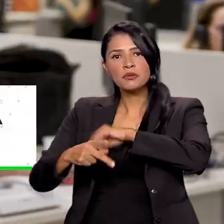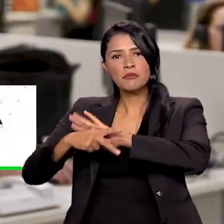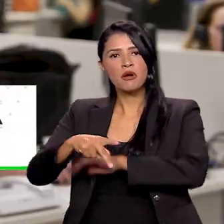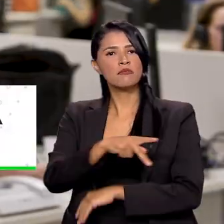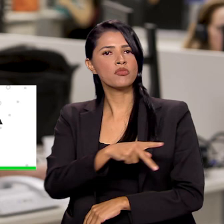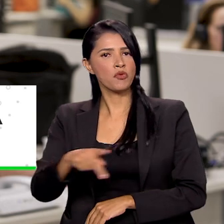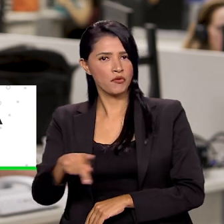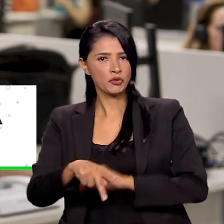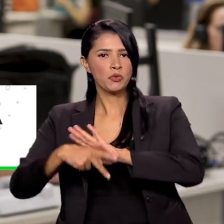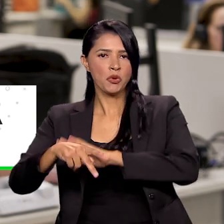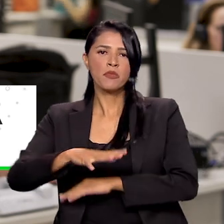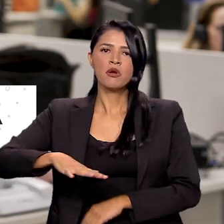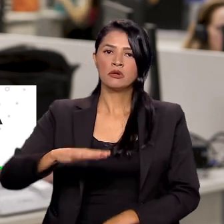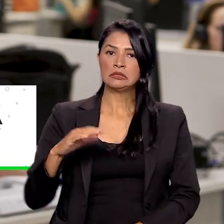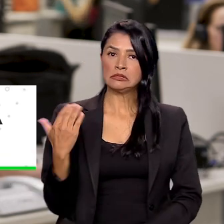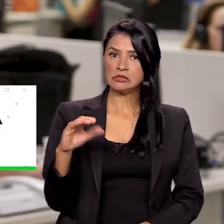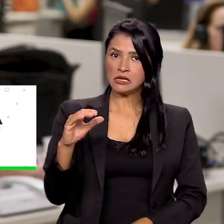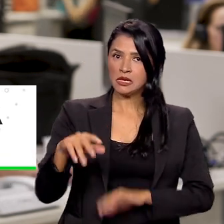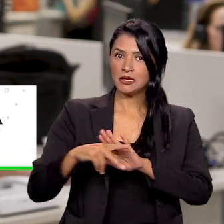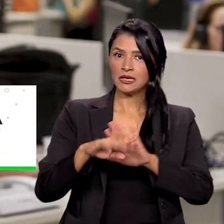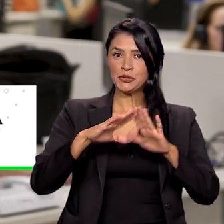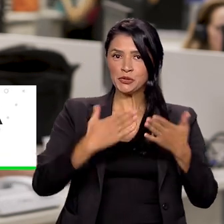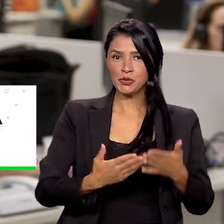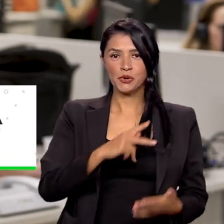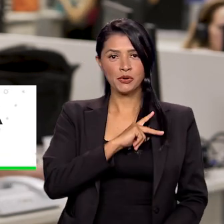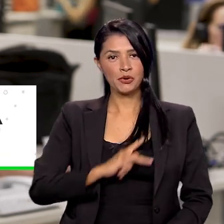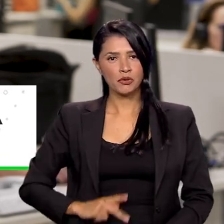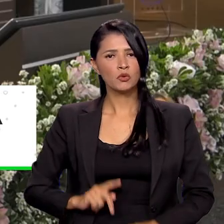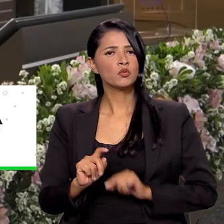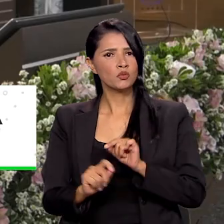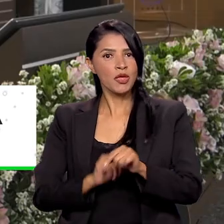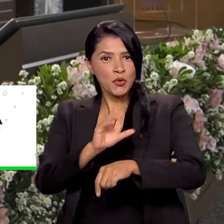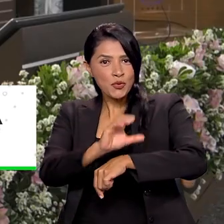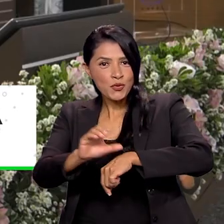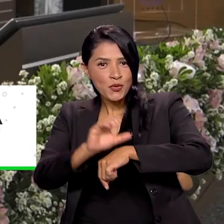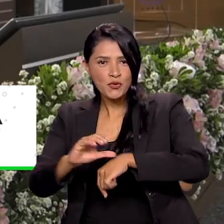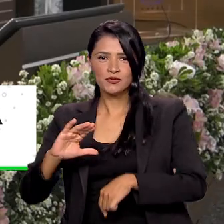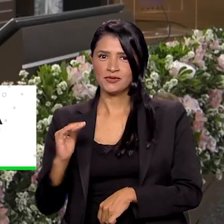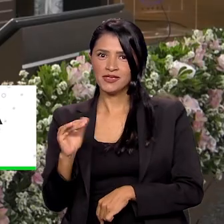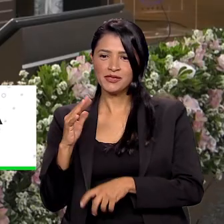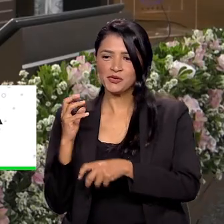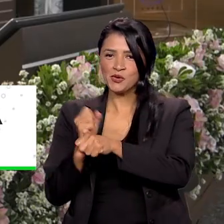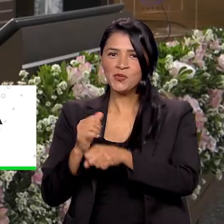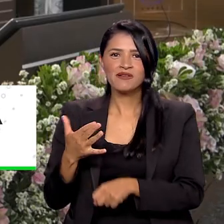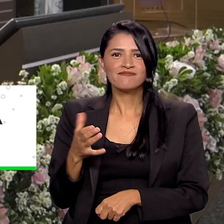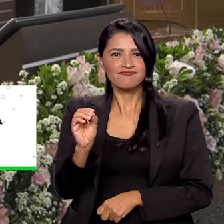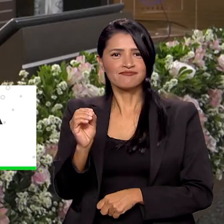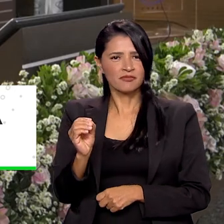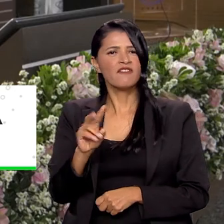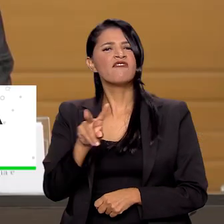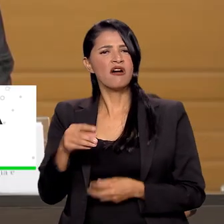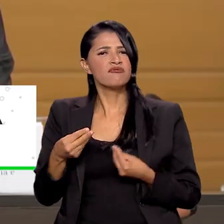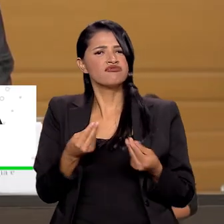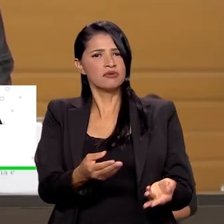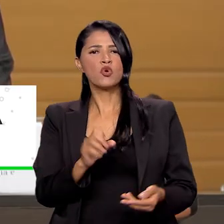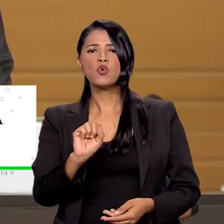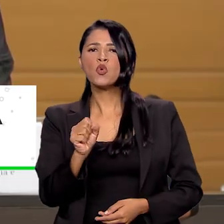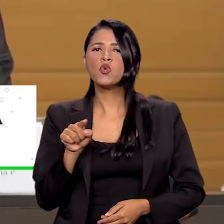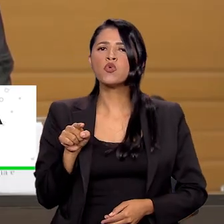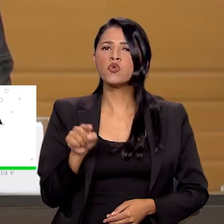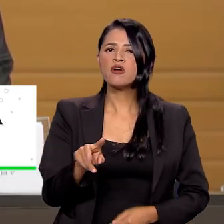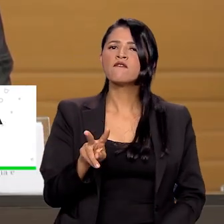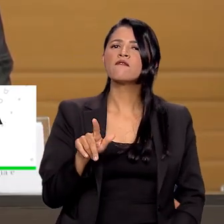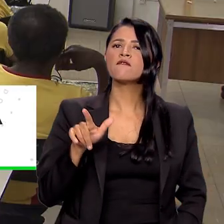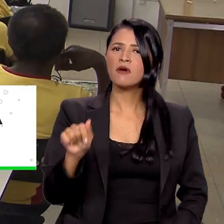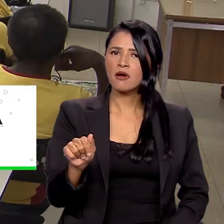Qualificação para professores de ciências de escolas públicas. O curso Ciência é 10 vai oferecer 8